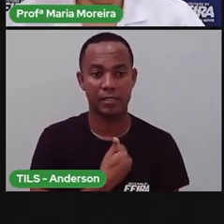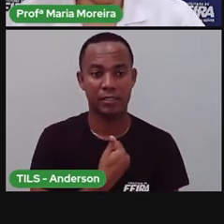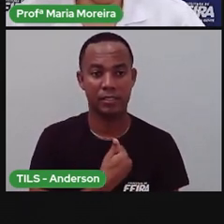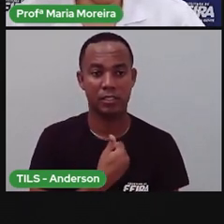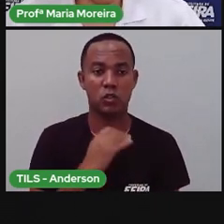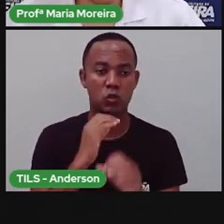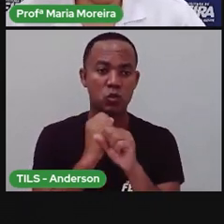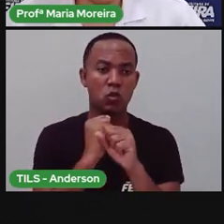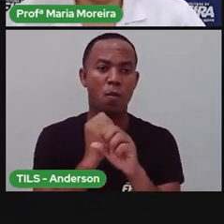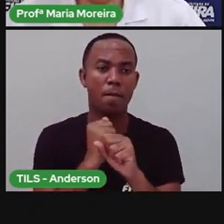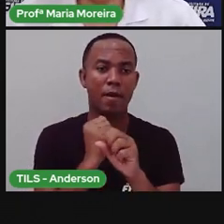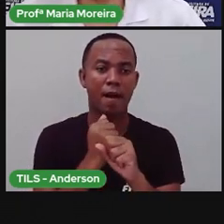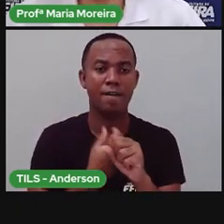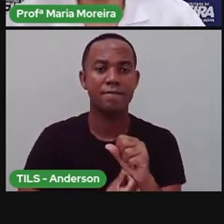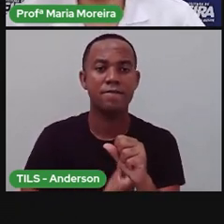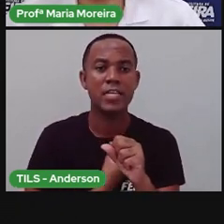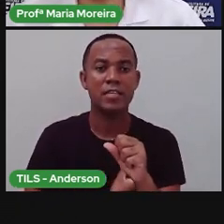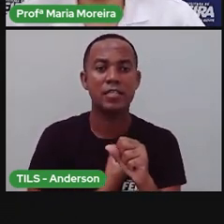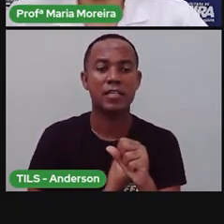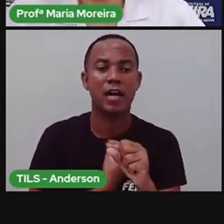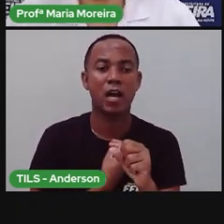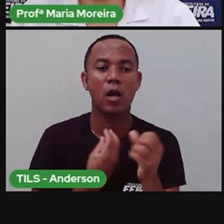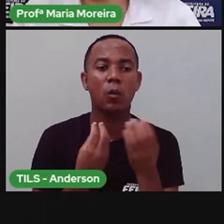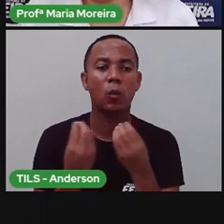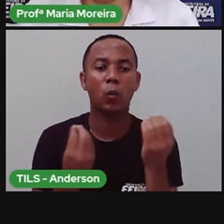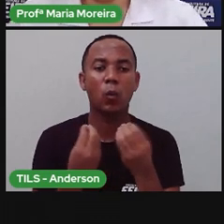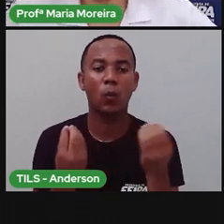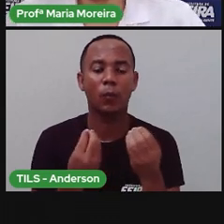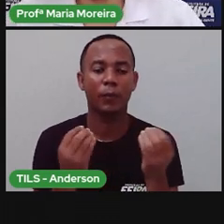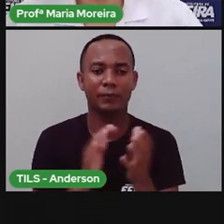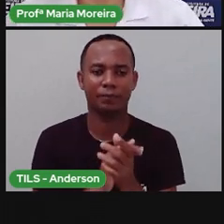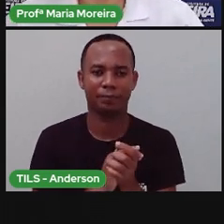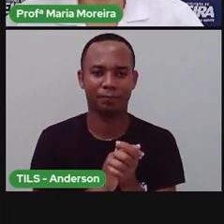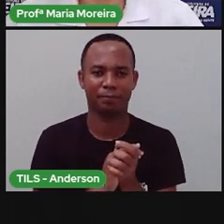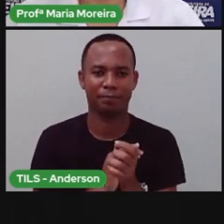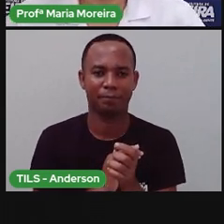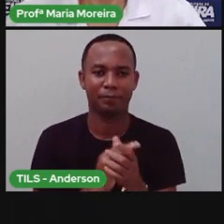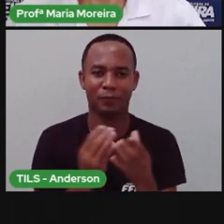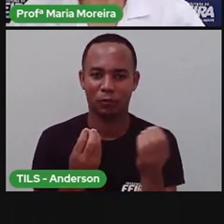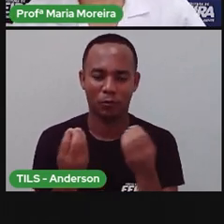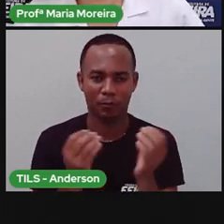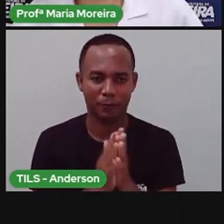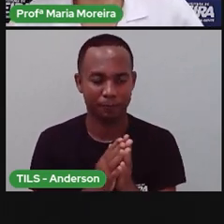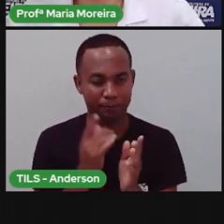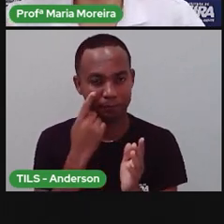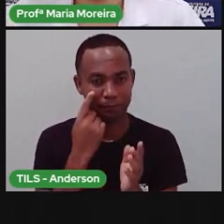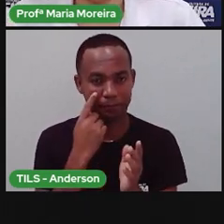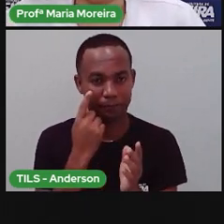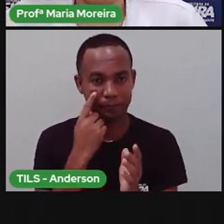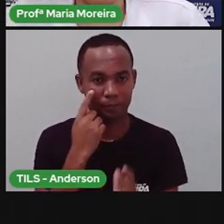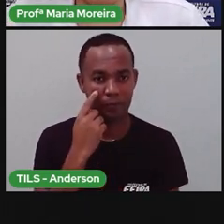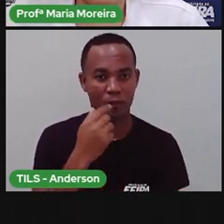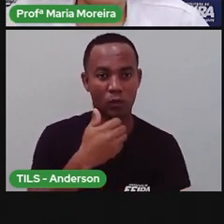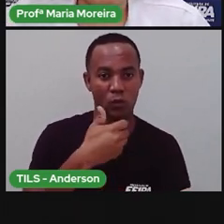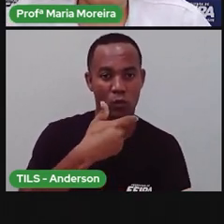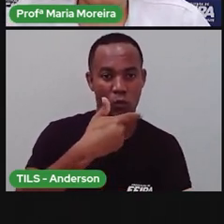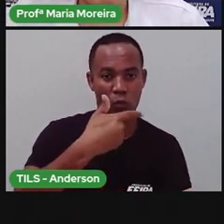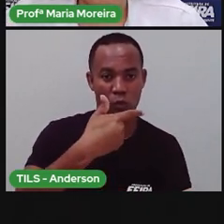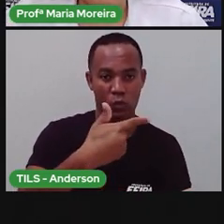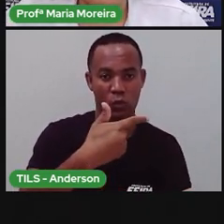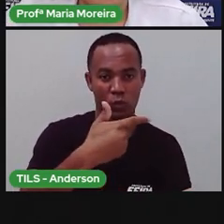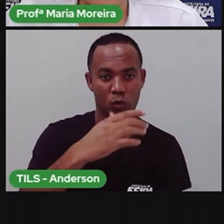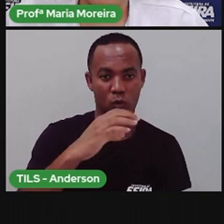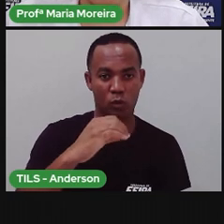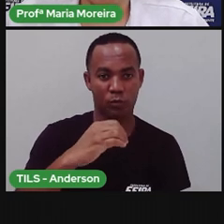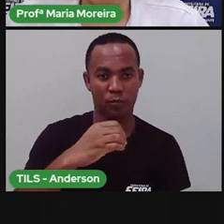de um ser vivo? Vamos lá, Anderson, já que você hoje tá com comportamento regular? Bom, estamos em que ano? dois mil